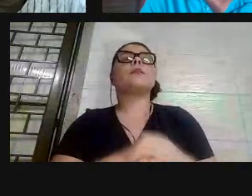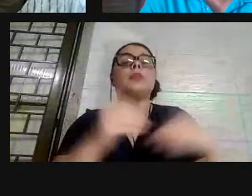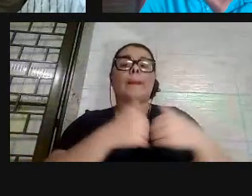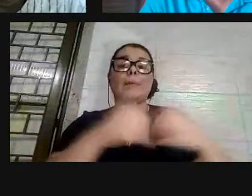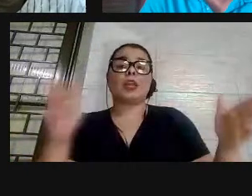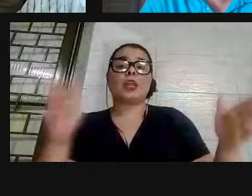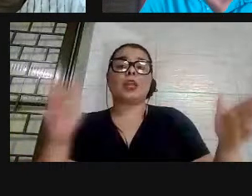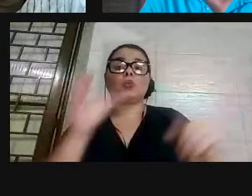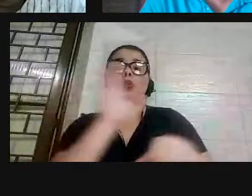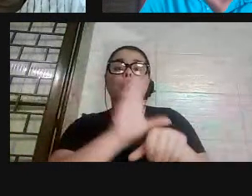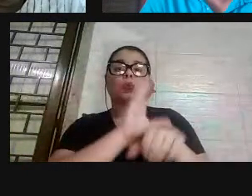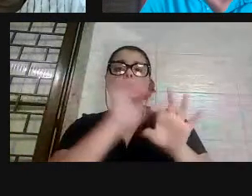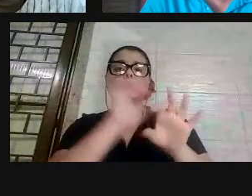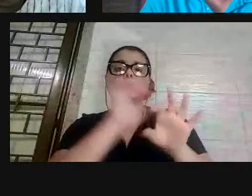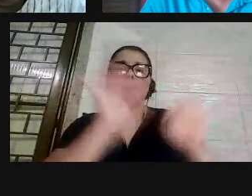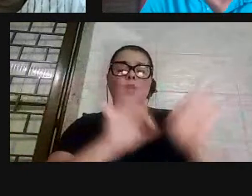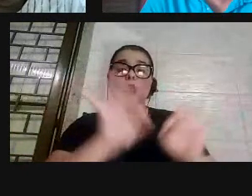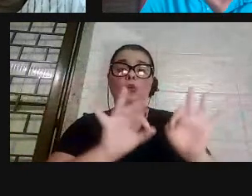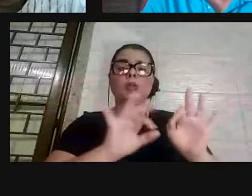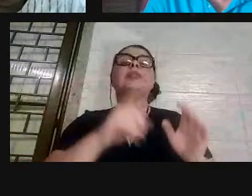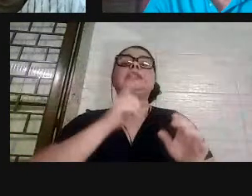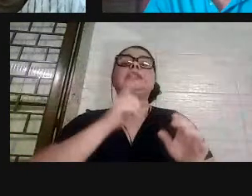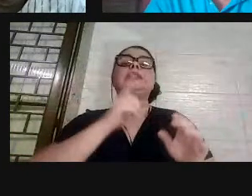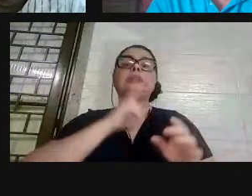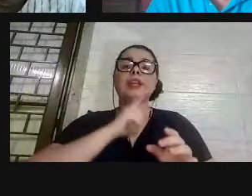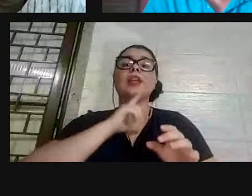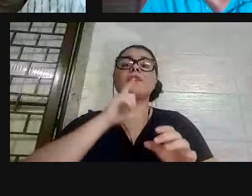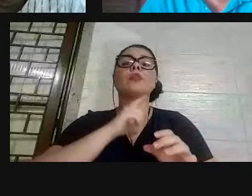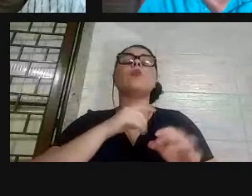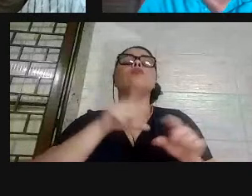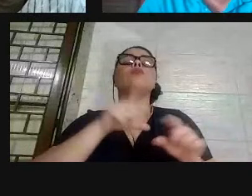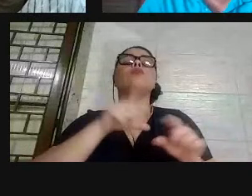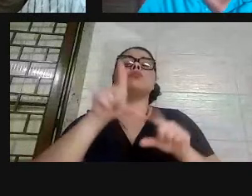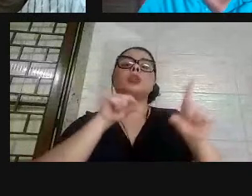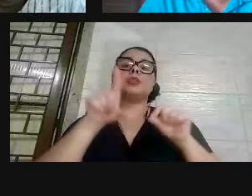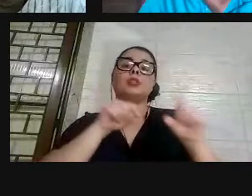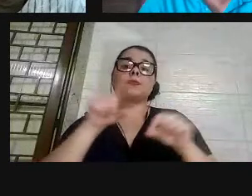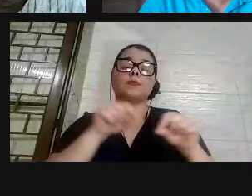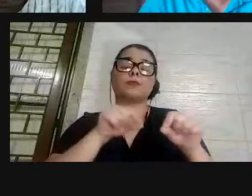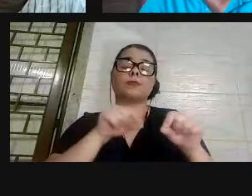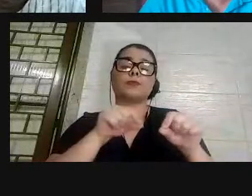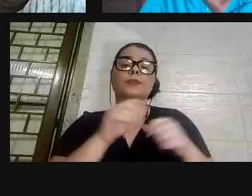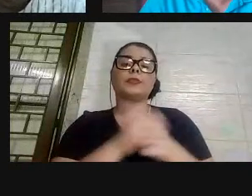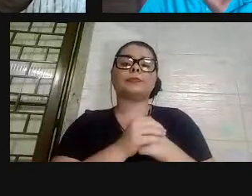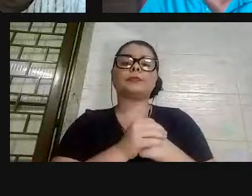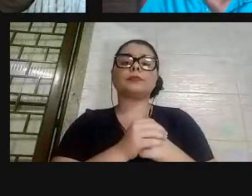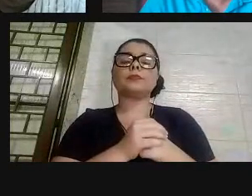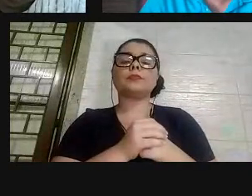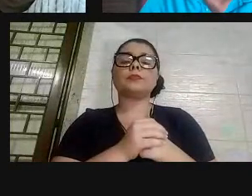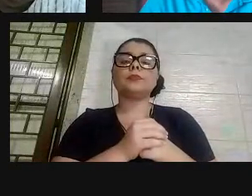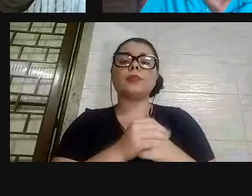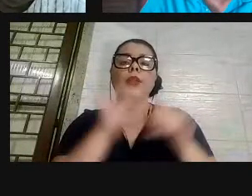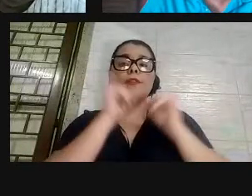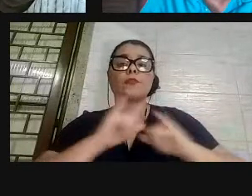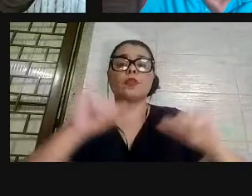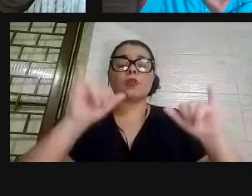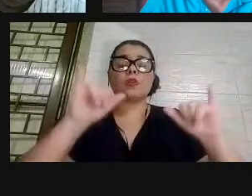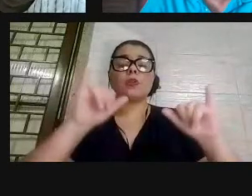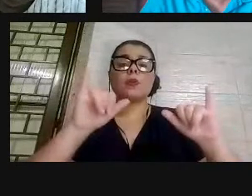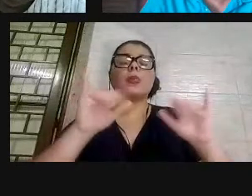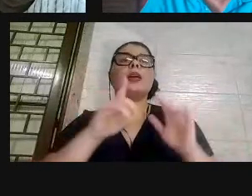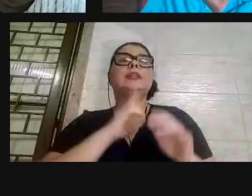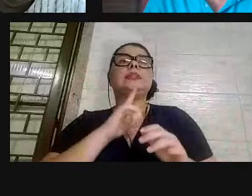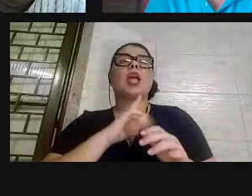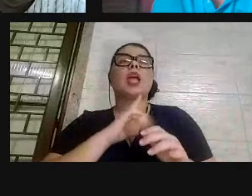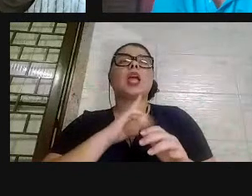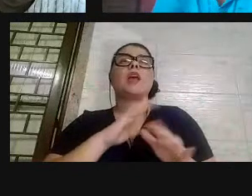preparatório, no qual houve um processo seletivo que tivemos, o Sérgio até deu essa informação que a gente teve na